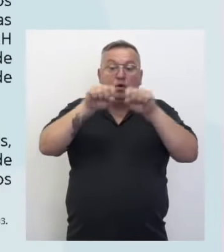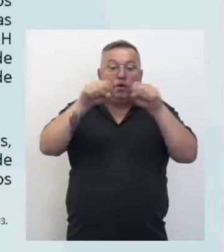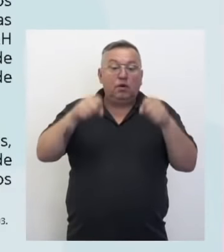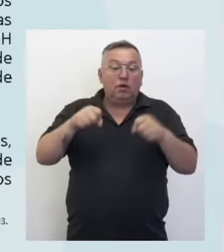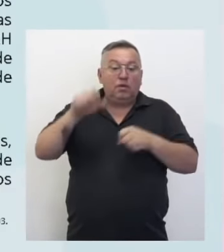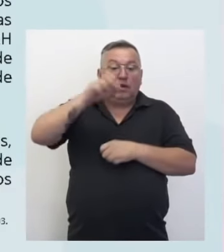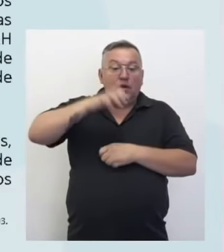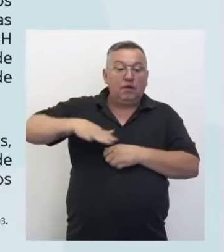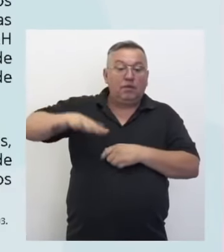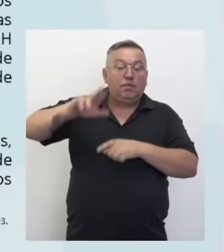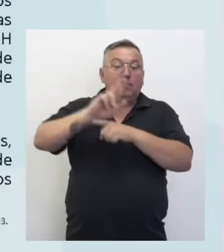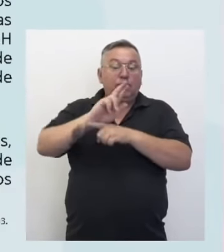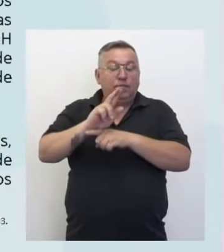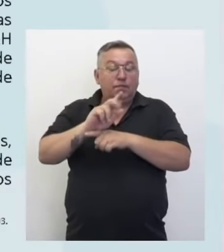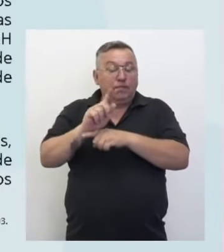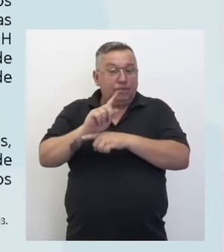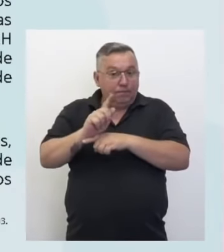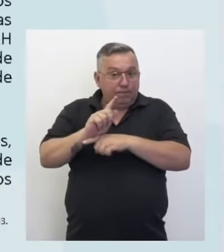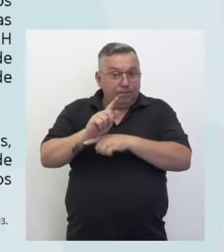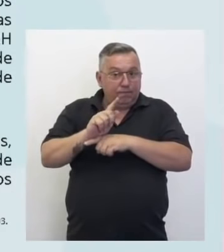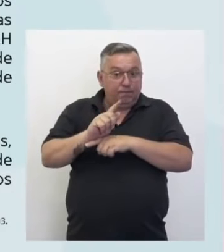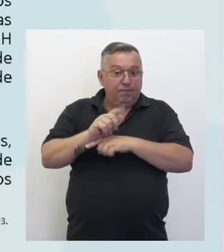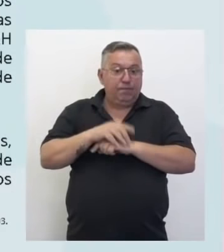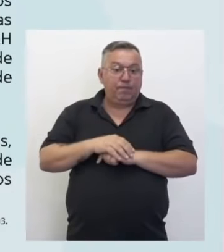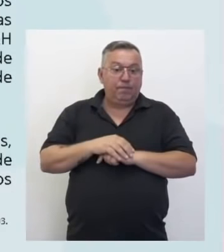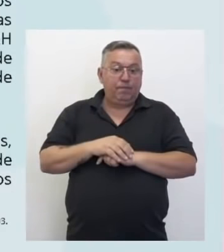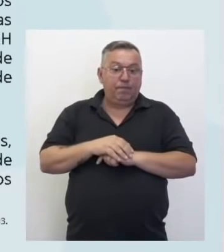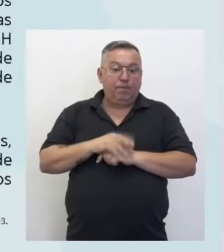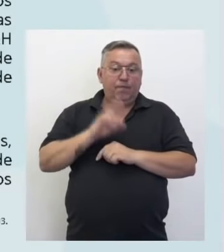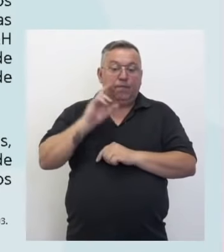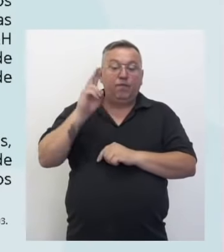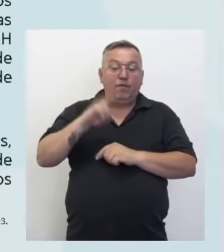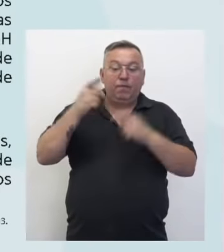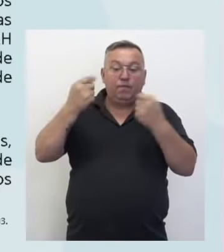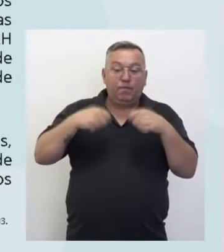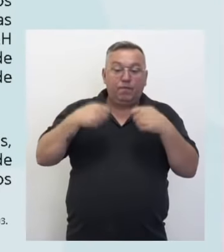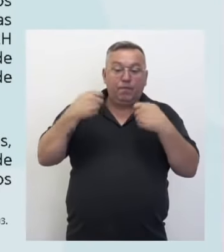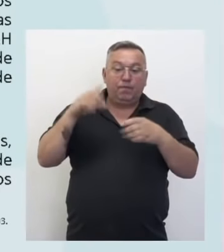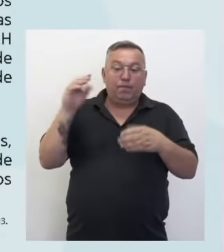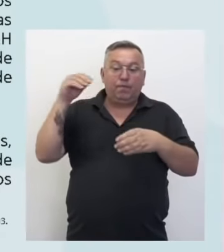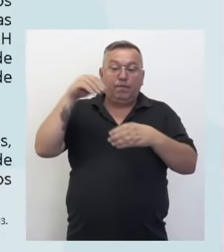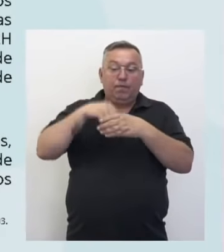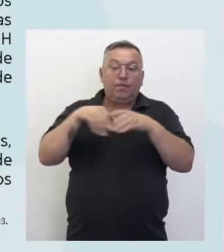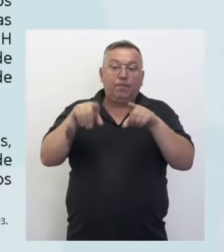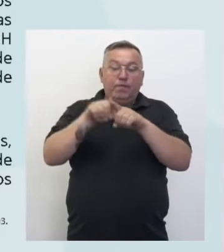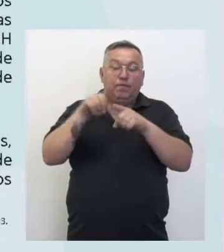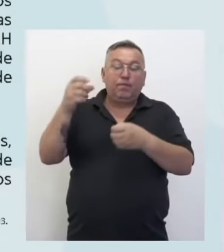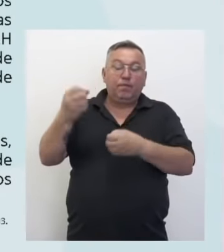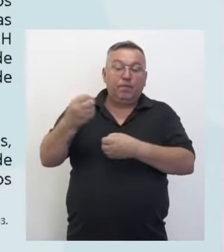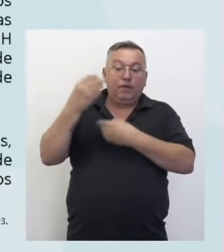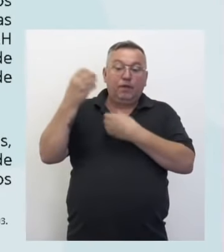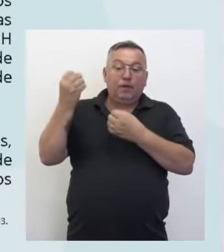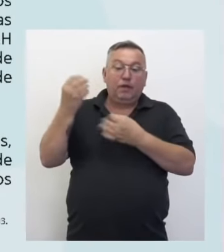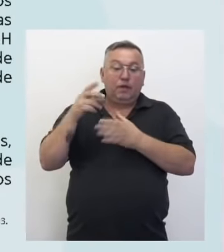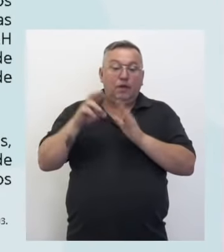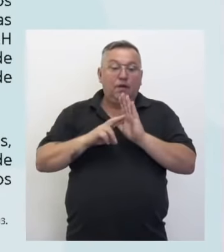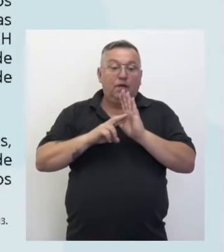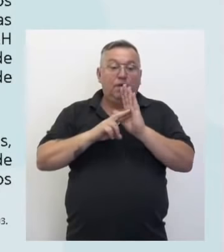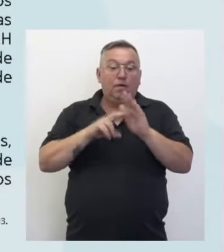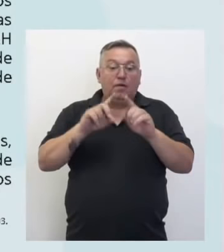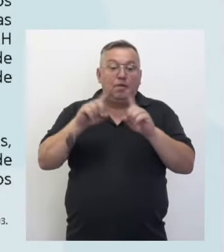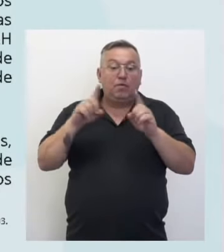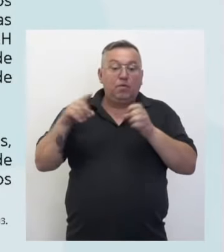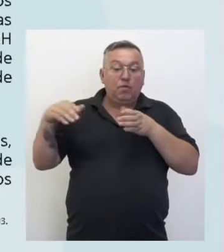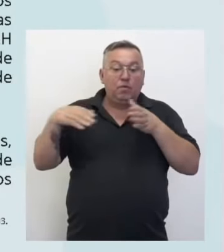Nacional de Gerenciamento de Recursos Hídricos. Considerando a necessidade de se implantar base de dados referenciada por